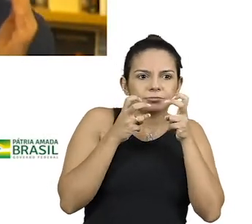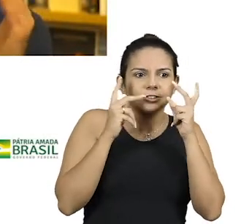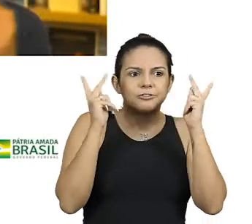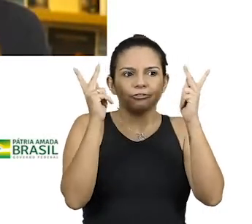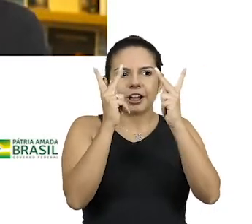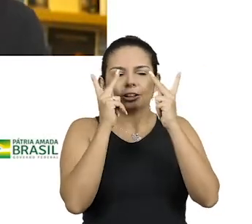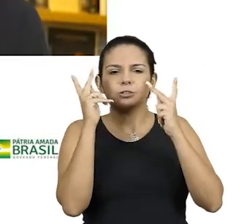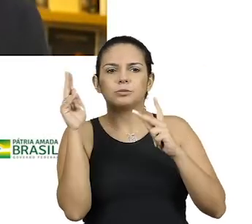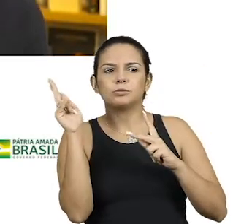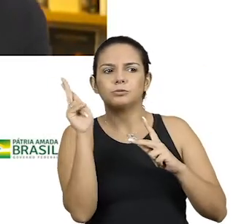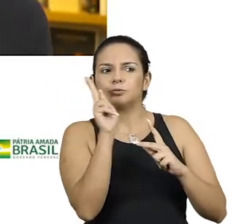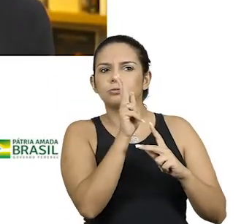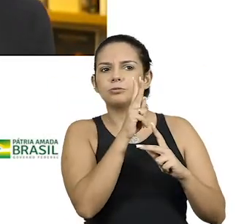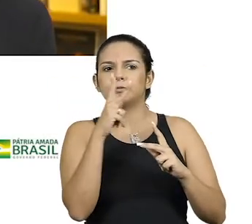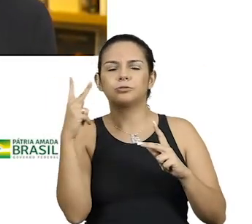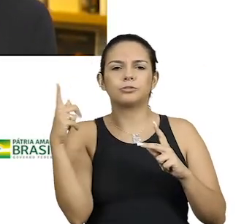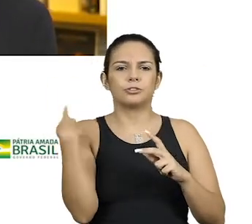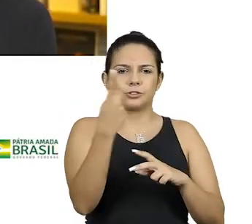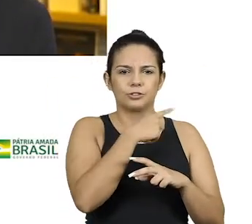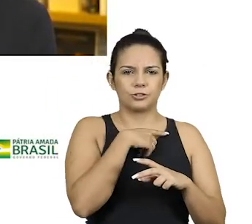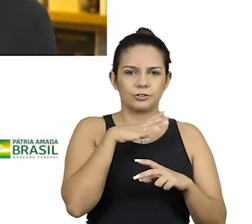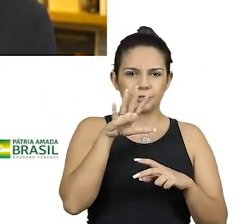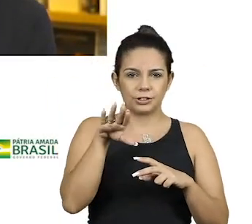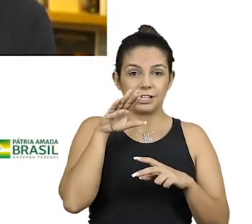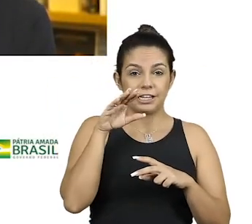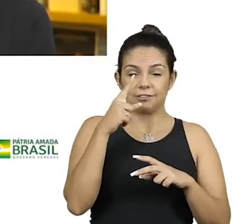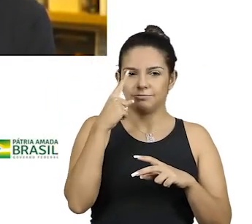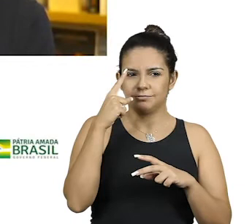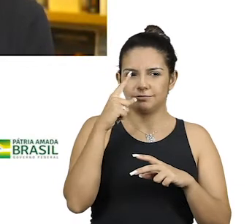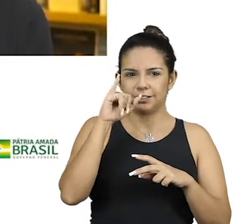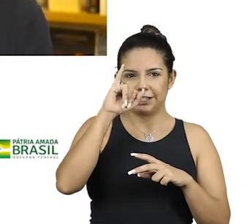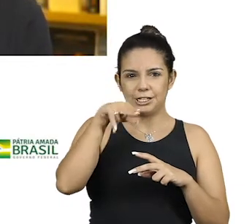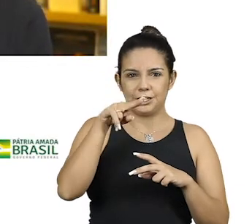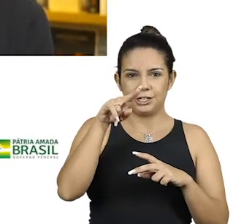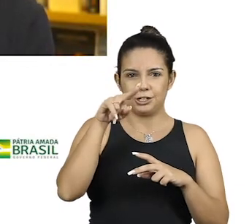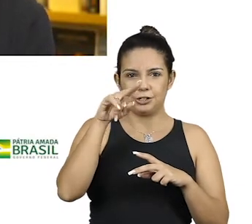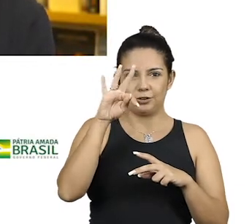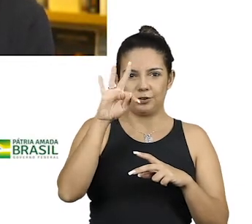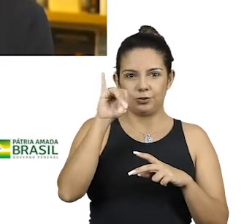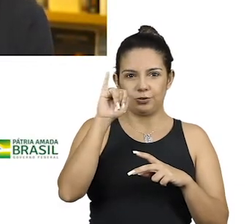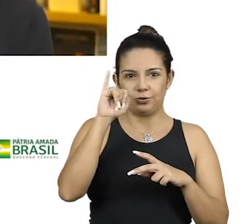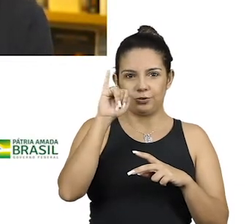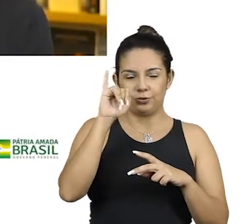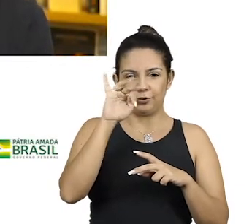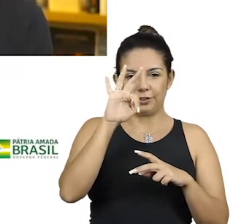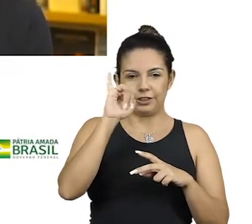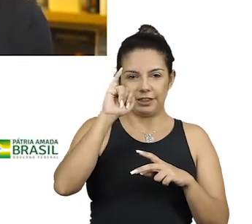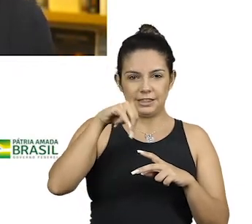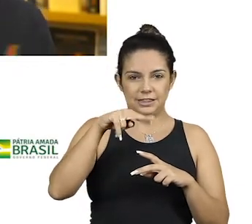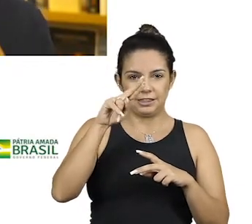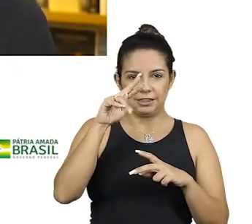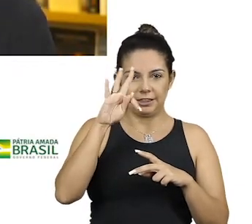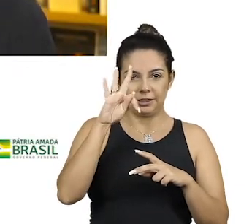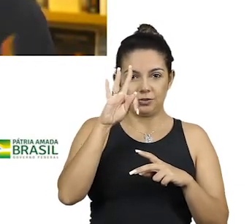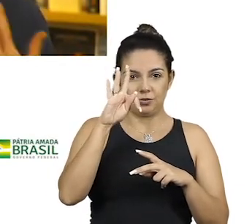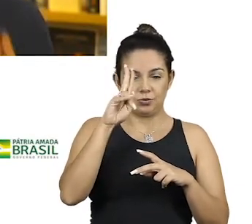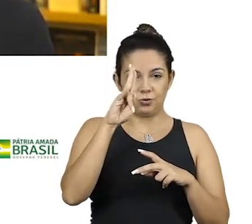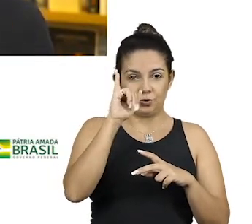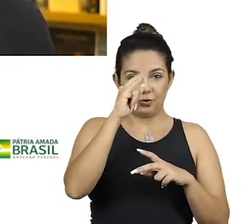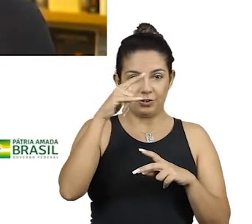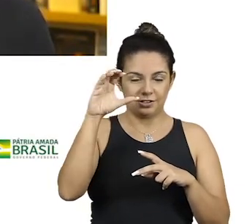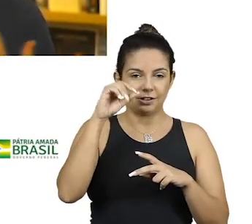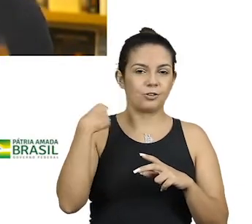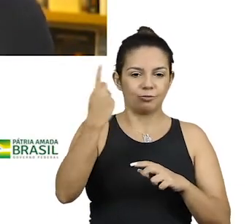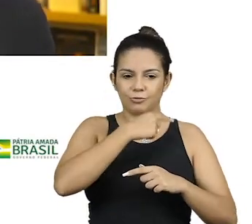sopra. A gente chama de intuição, mas a intuição não é uma coisa que cai do céu ou uma grande revelação. É o nosso